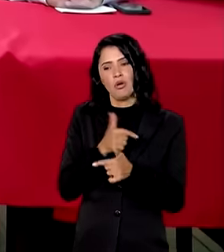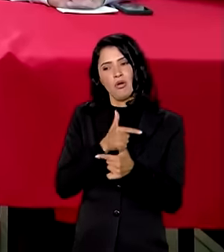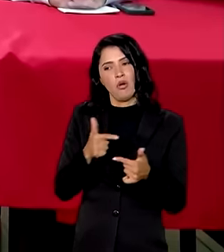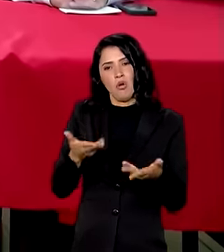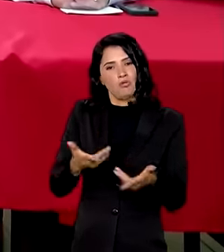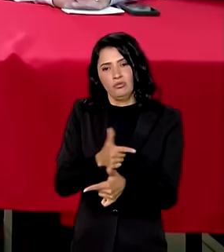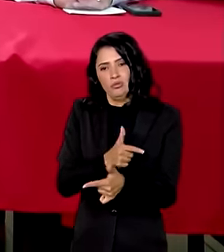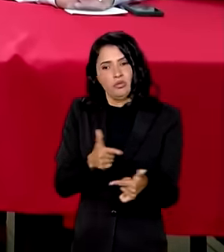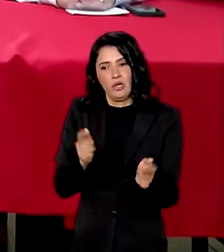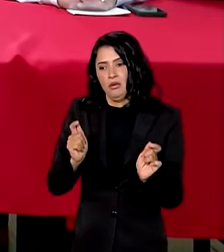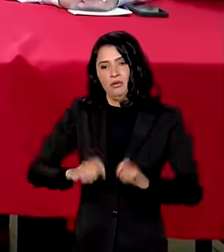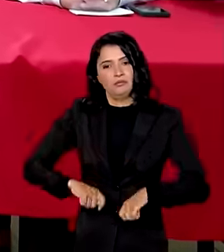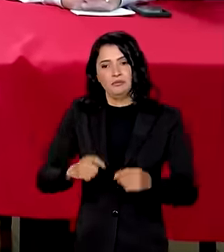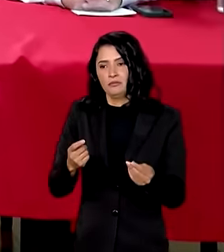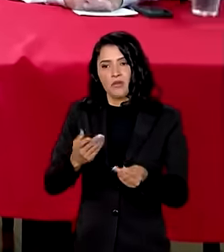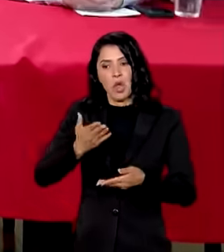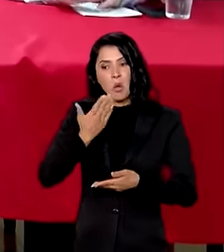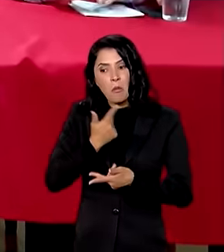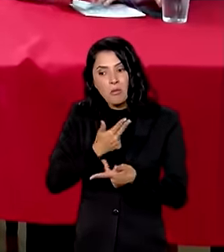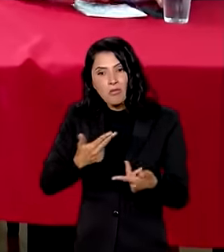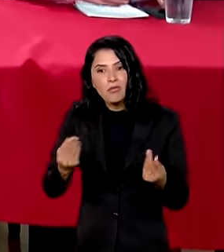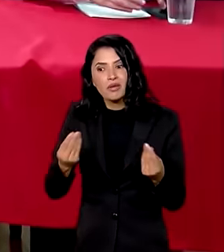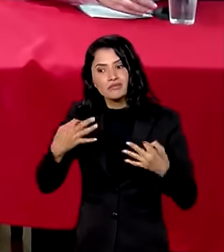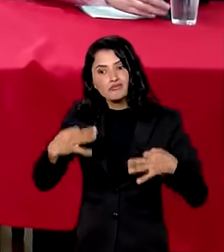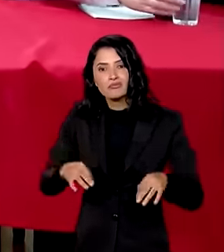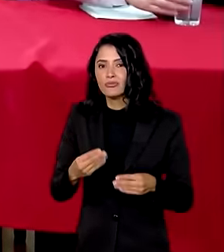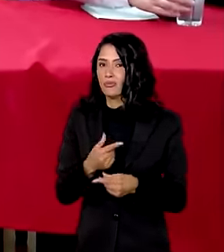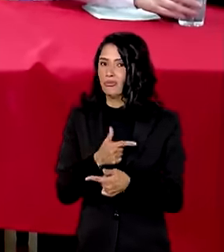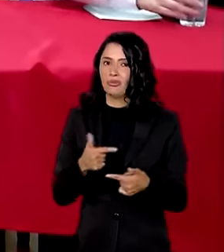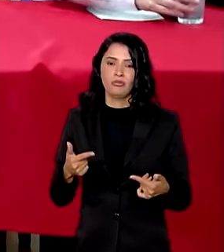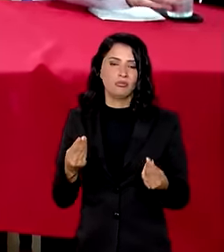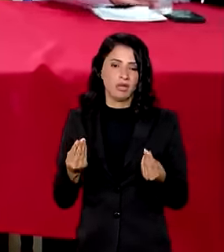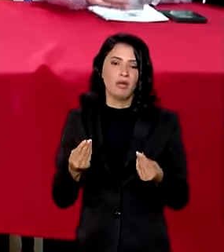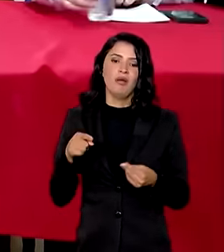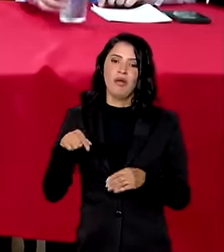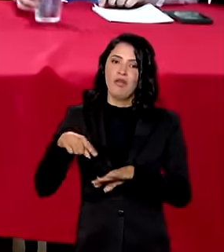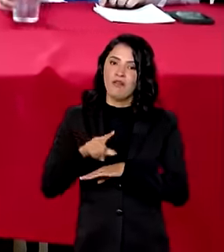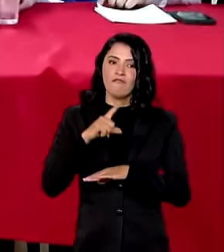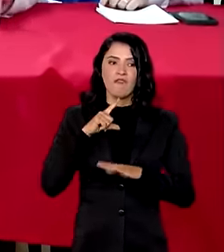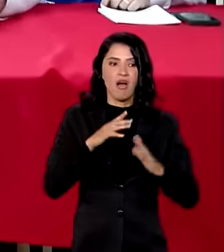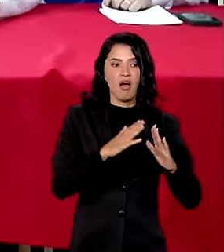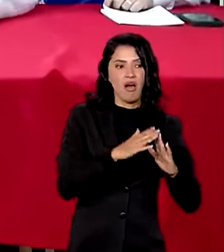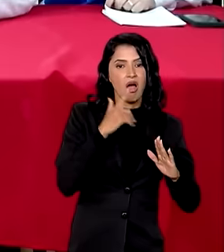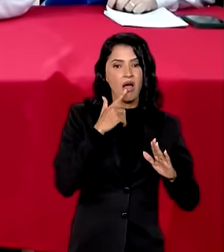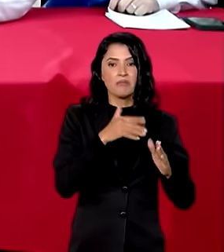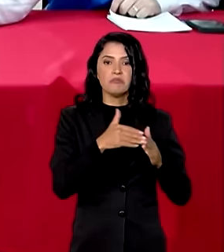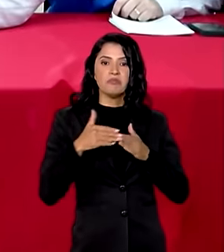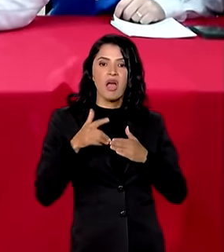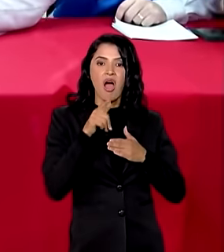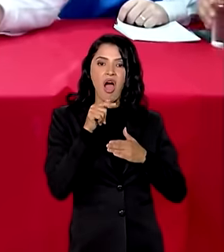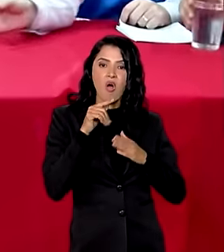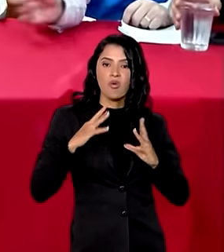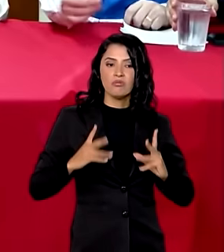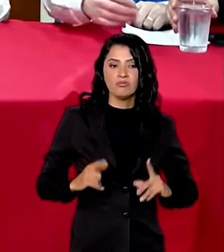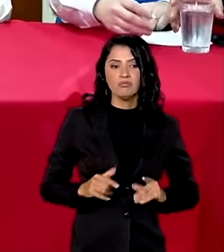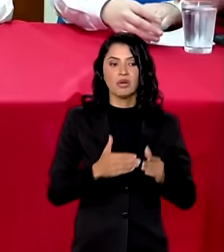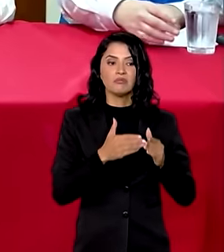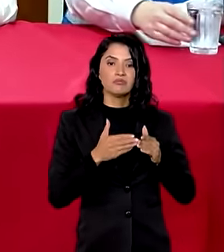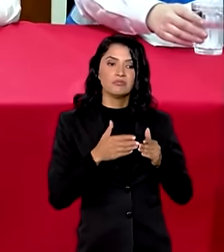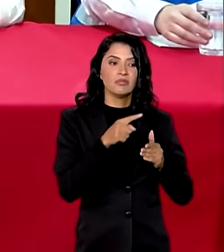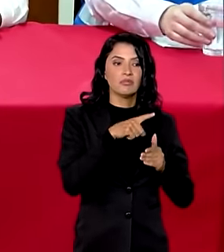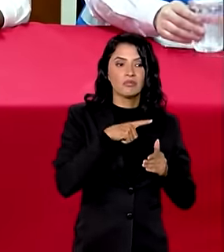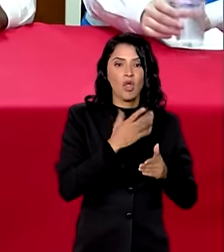condições de se alimentarem de forma adequada, acabam indo no abrigo em busca de água potável, em busca de